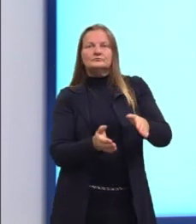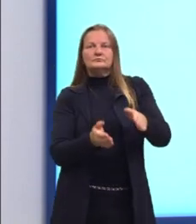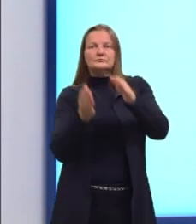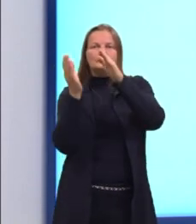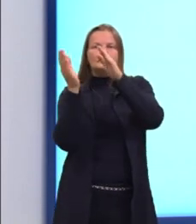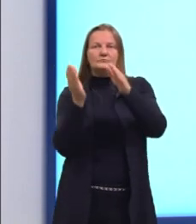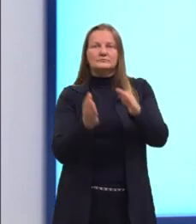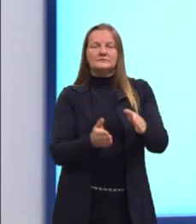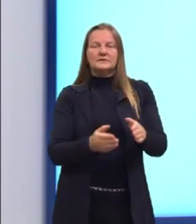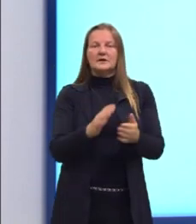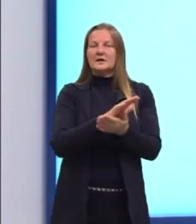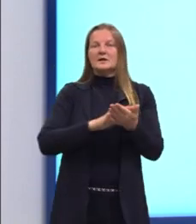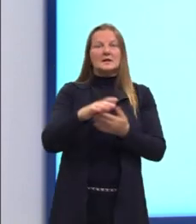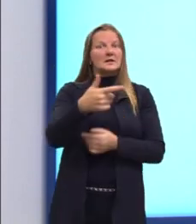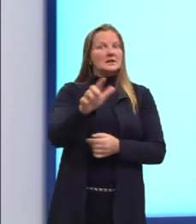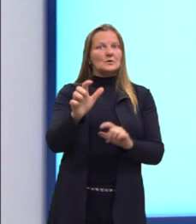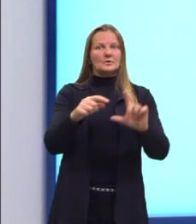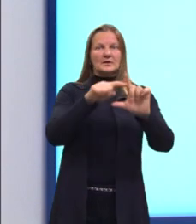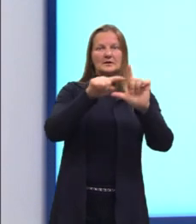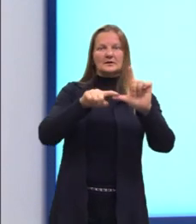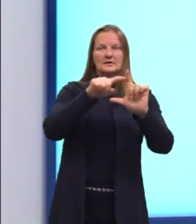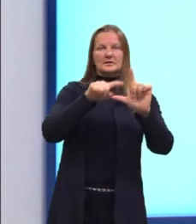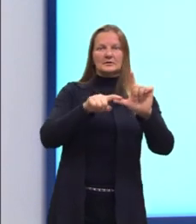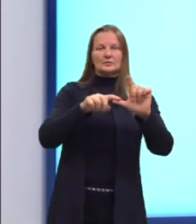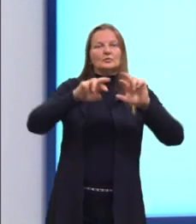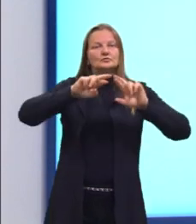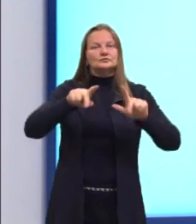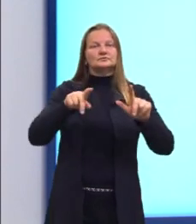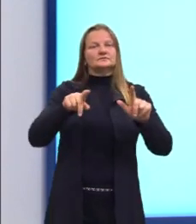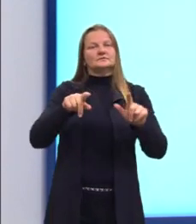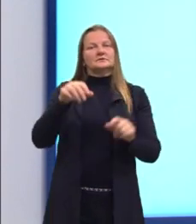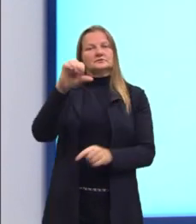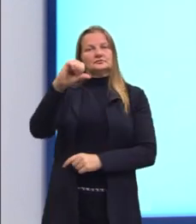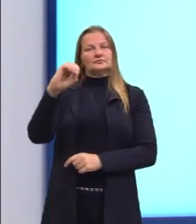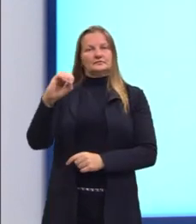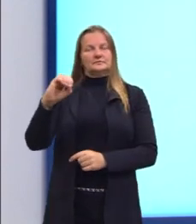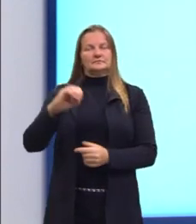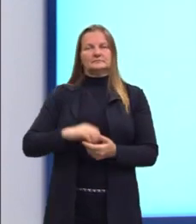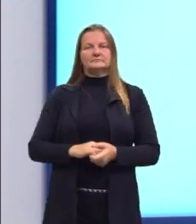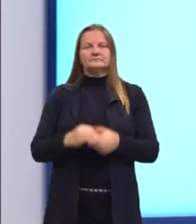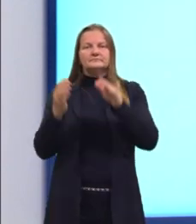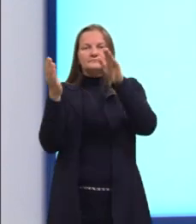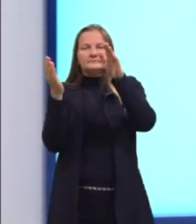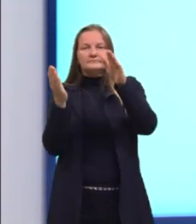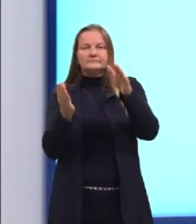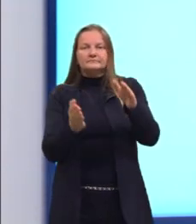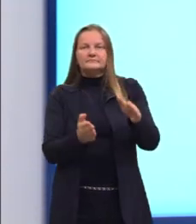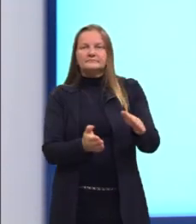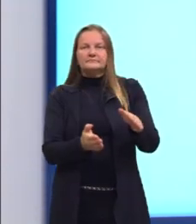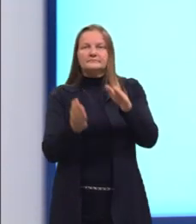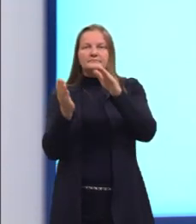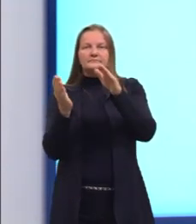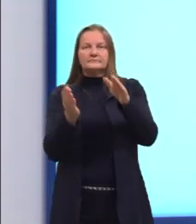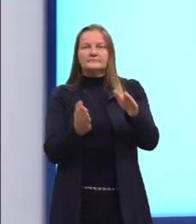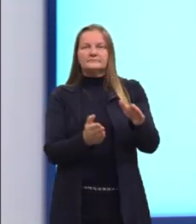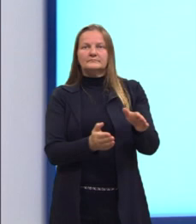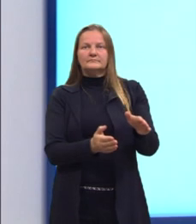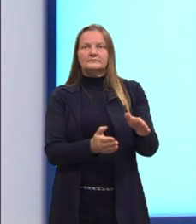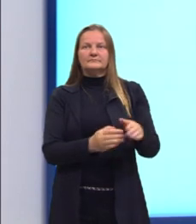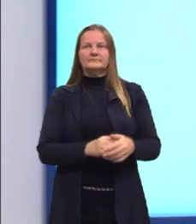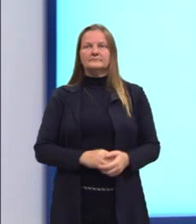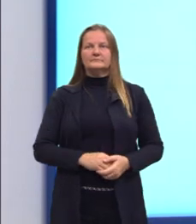forma 90 graus, né? Forma um ângulo diferente de 90. Então, é como se o prisma fosse um pouco